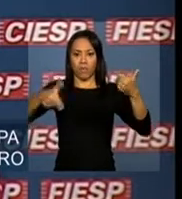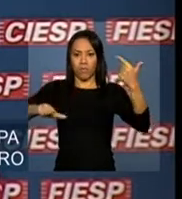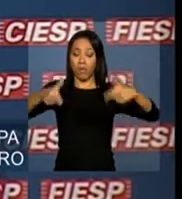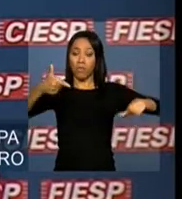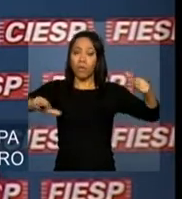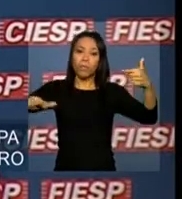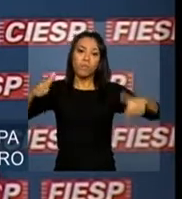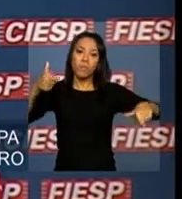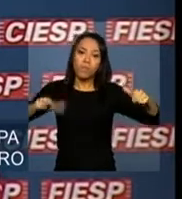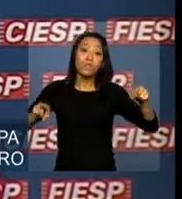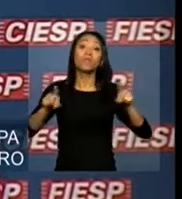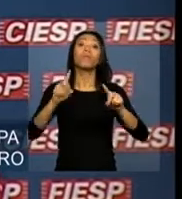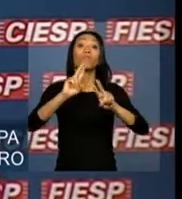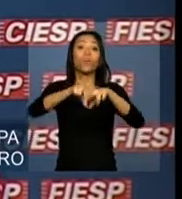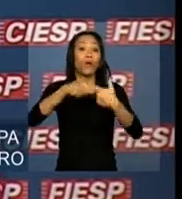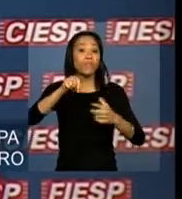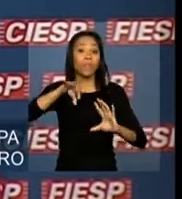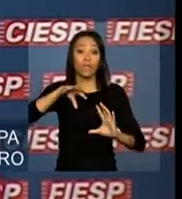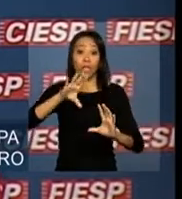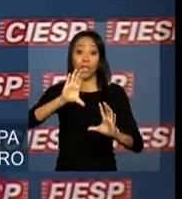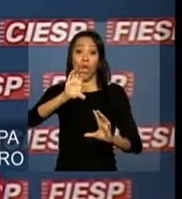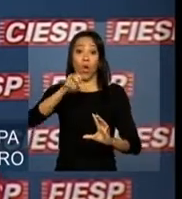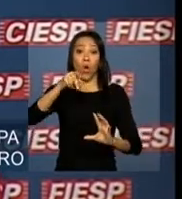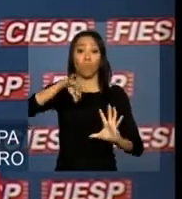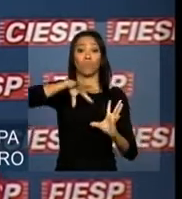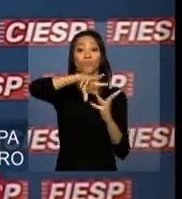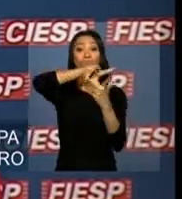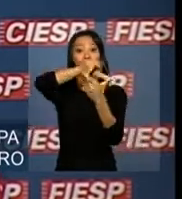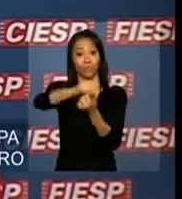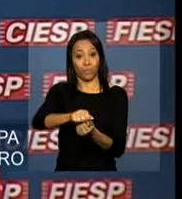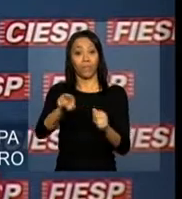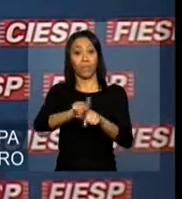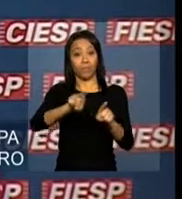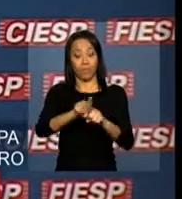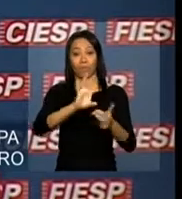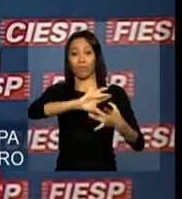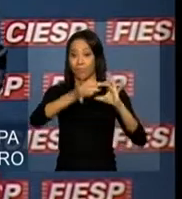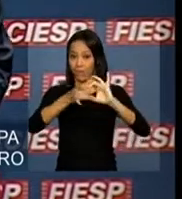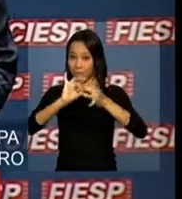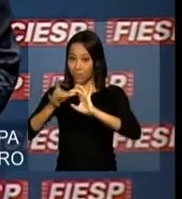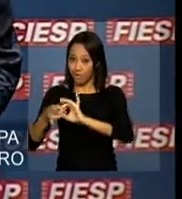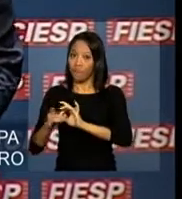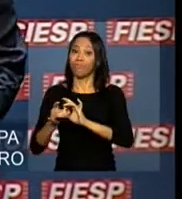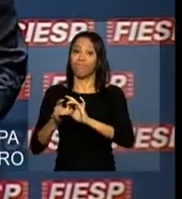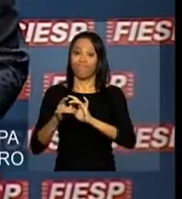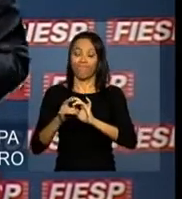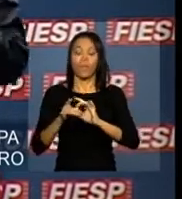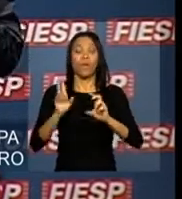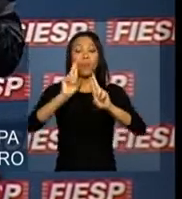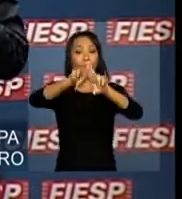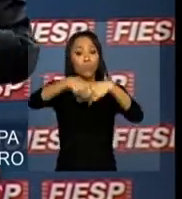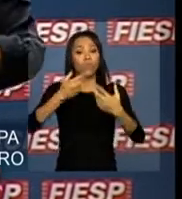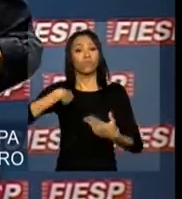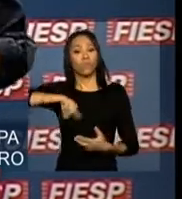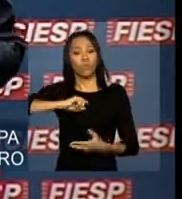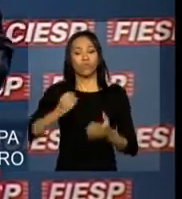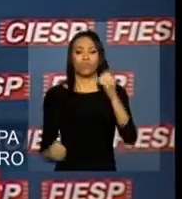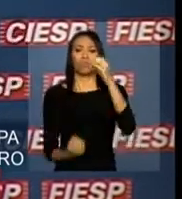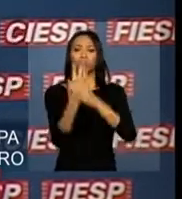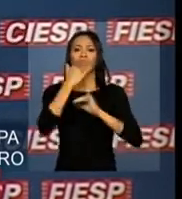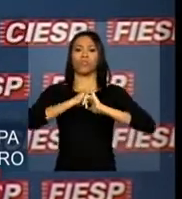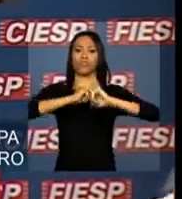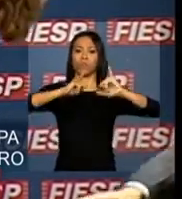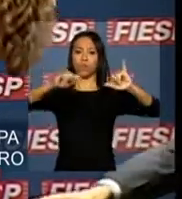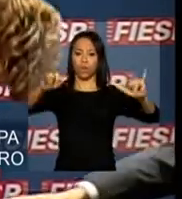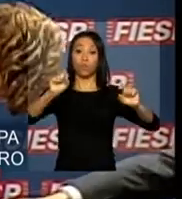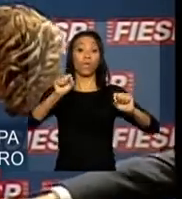realização da Copa do Mundo e com as Olimpíadas. por isso nós lançamos o programa de